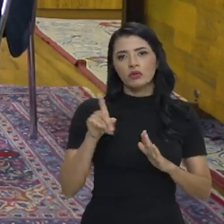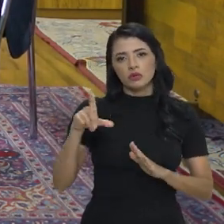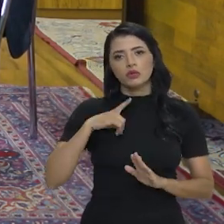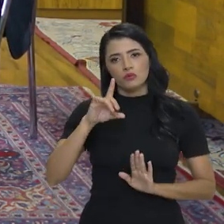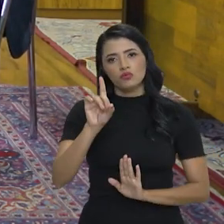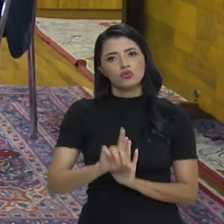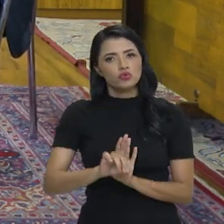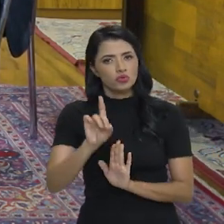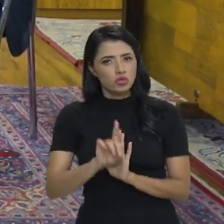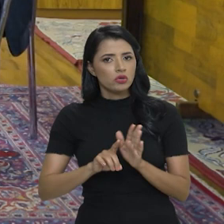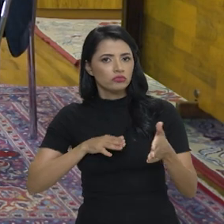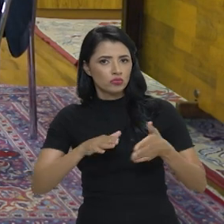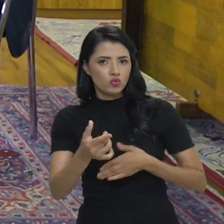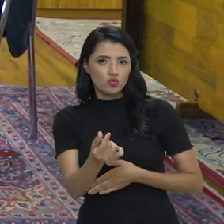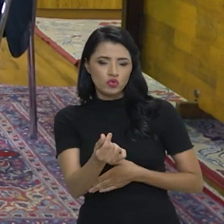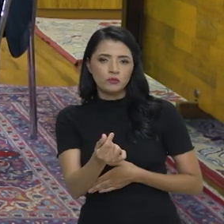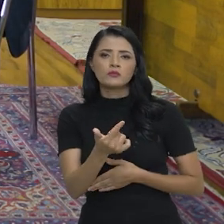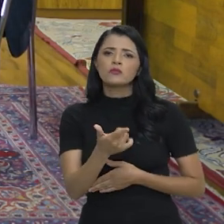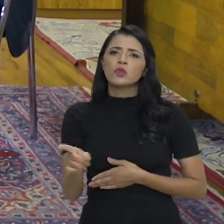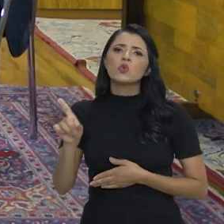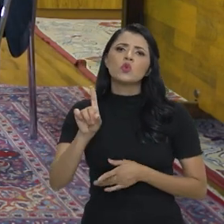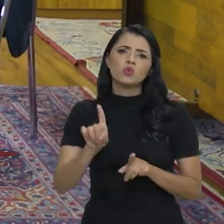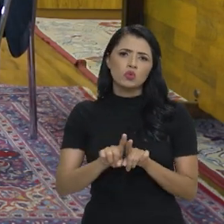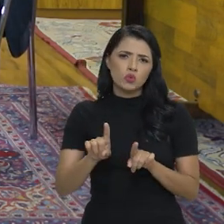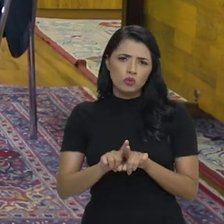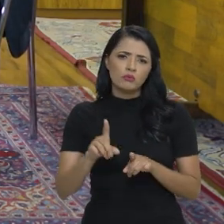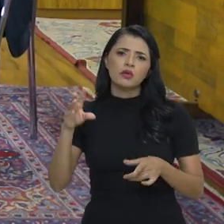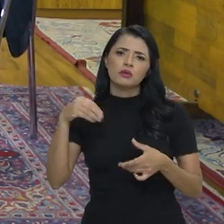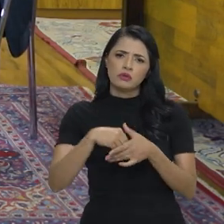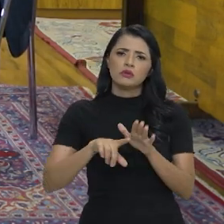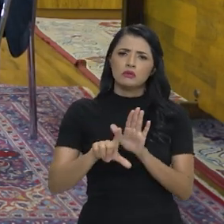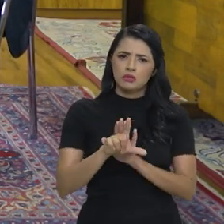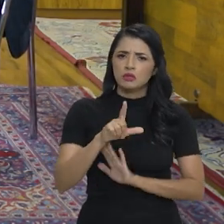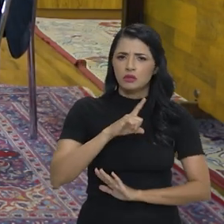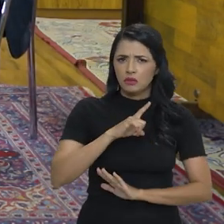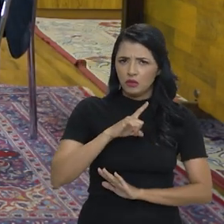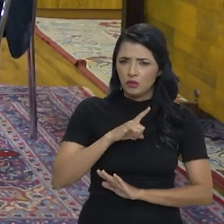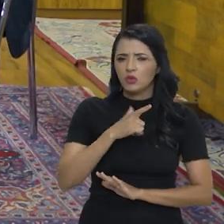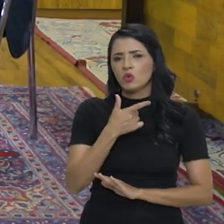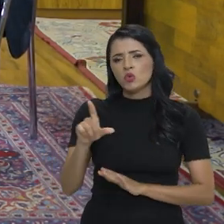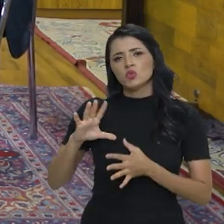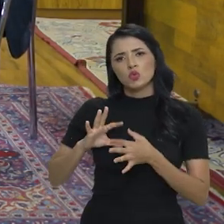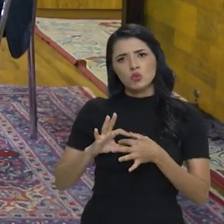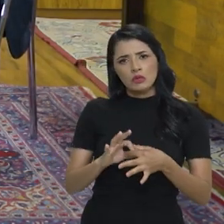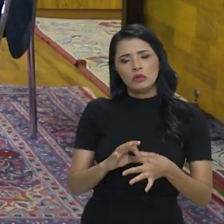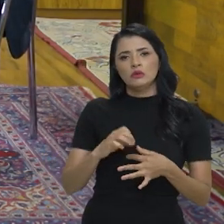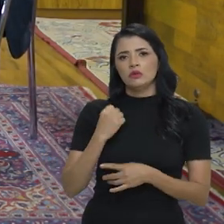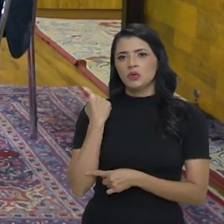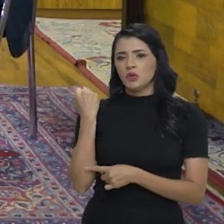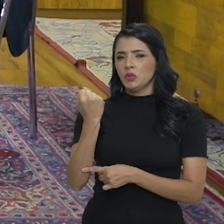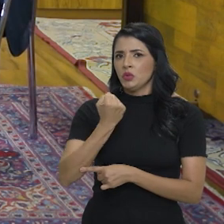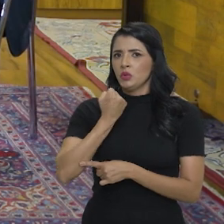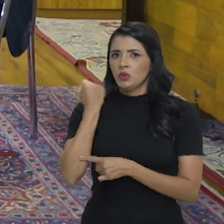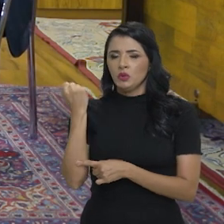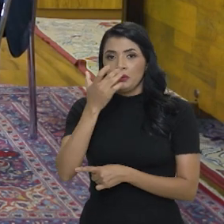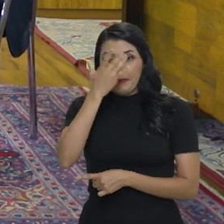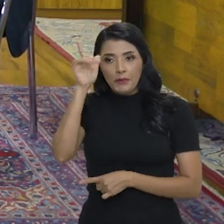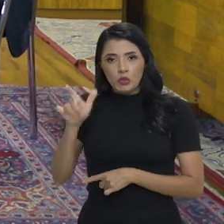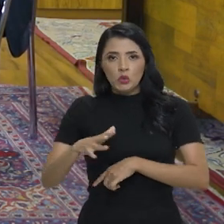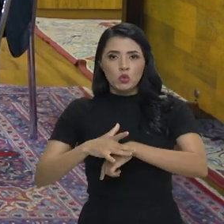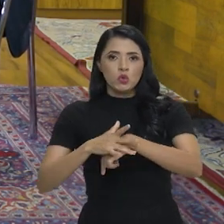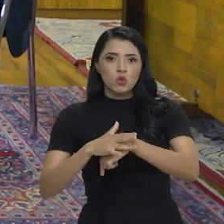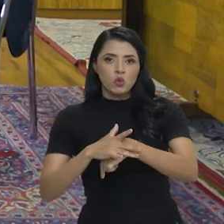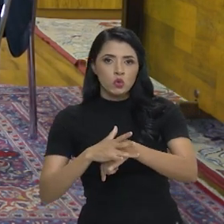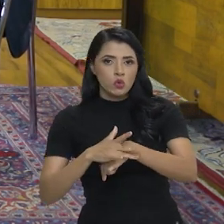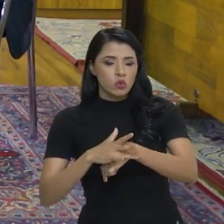conto de financiamento, ele tem o direito de acessar. E tem outros casos previstos em lei numa situação de gravidade. A